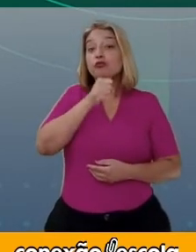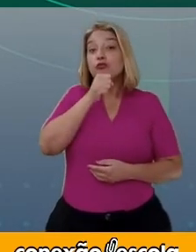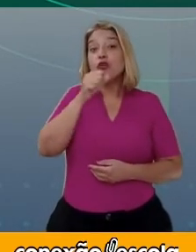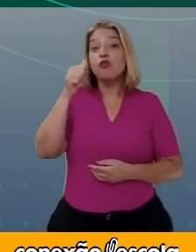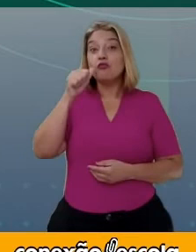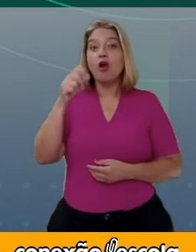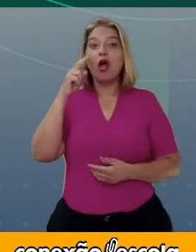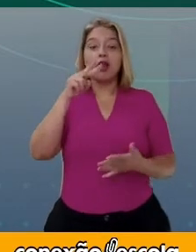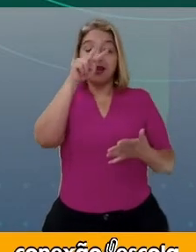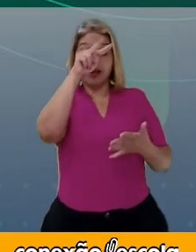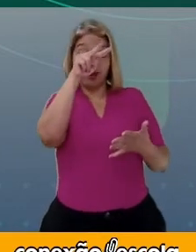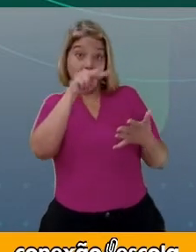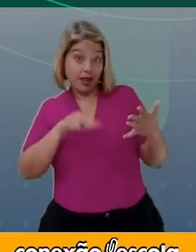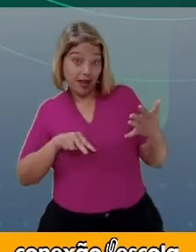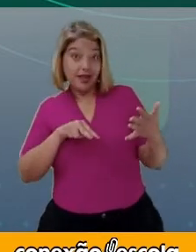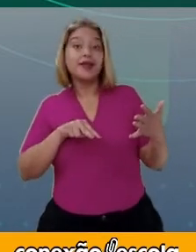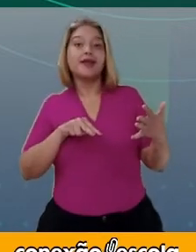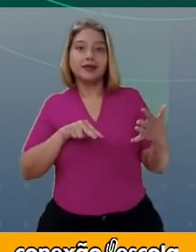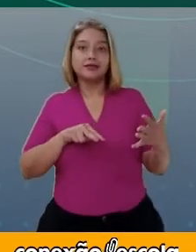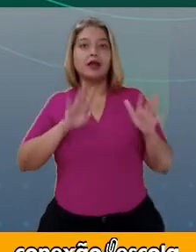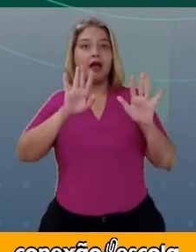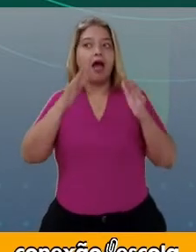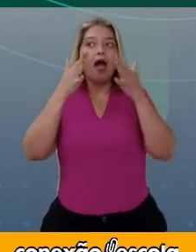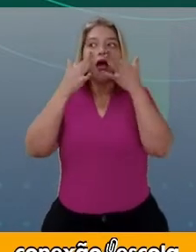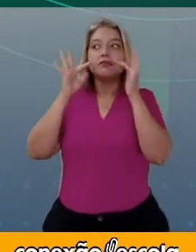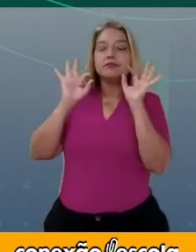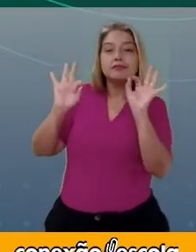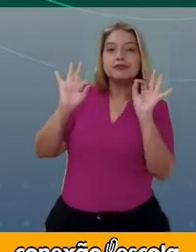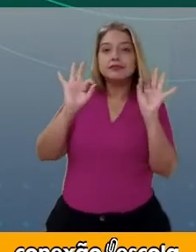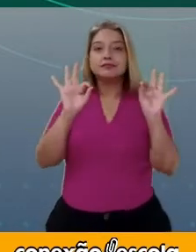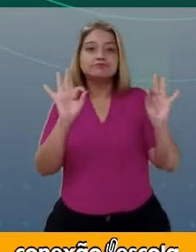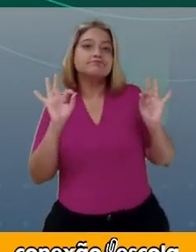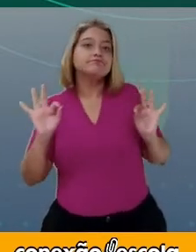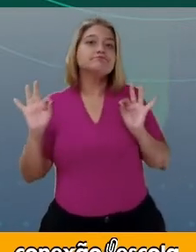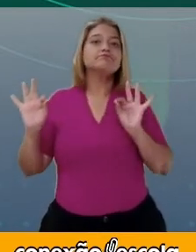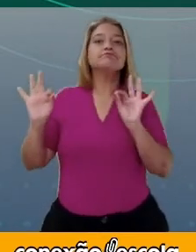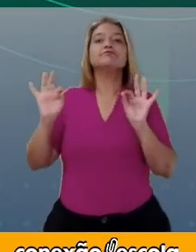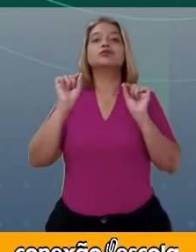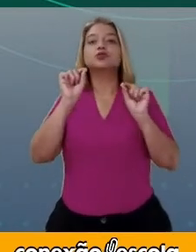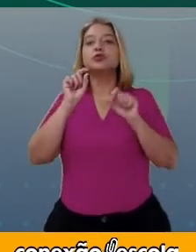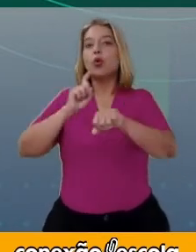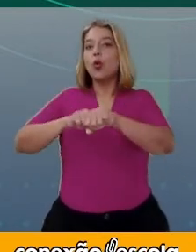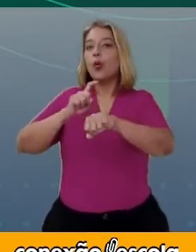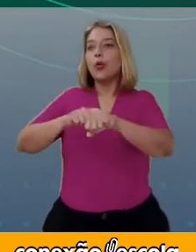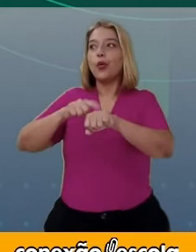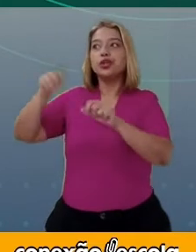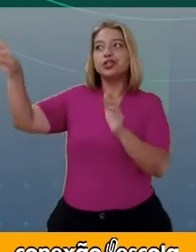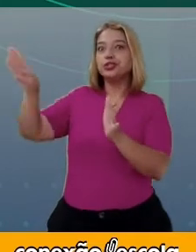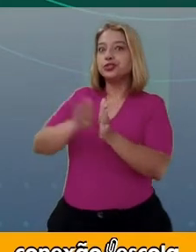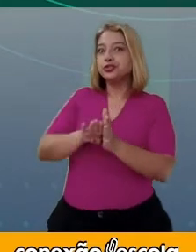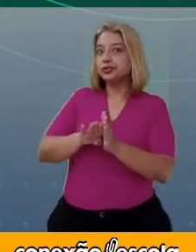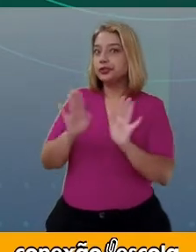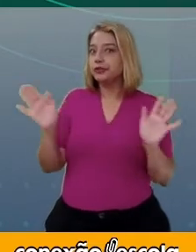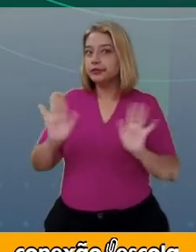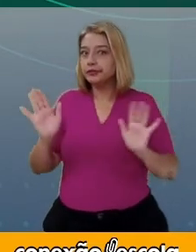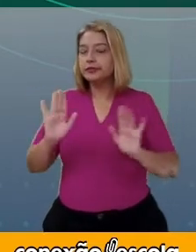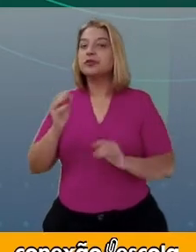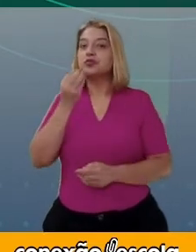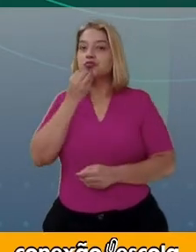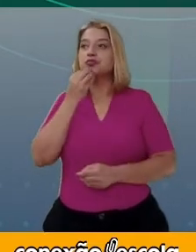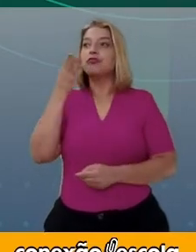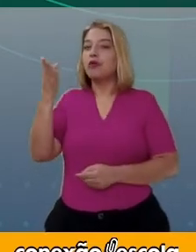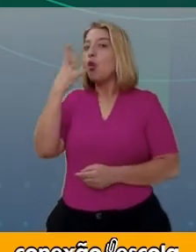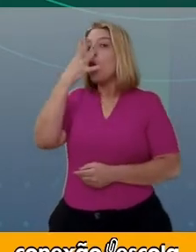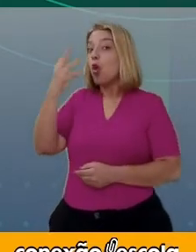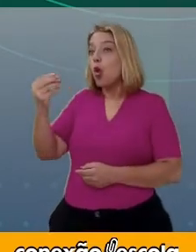iria ler o bilhete e ia ficar atenta, sabendo que não estava na hora da Chapeuzinho chegar e que poderia ser